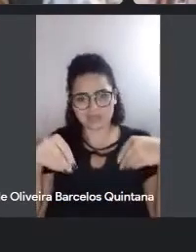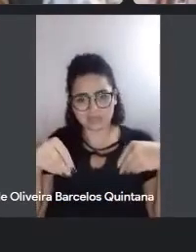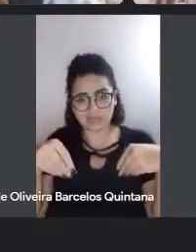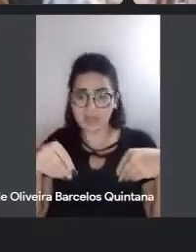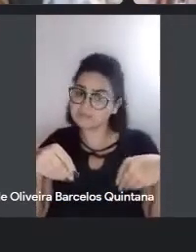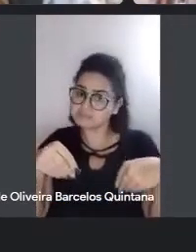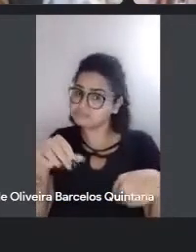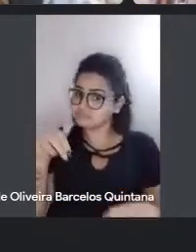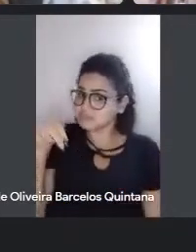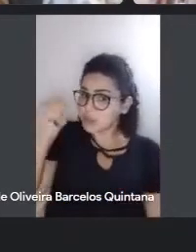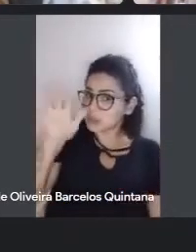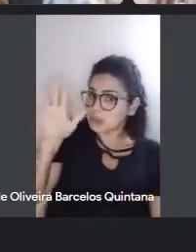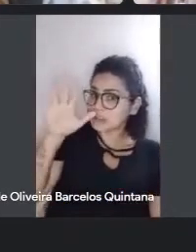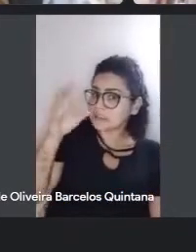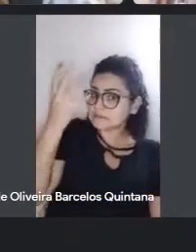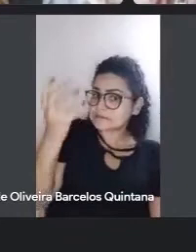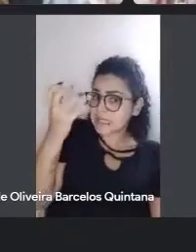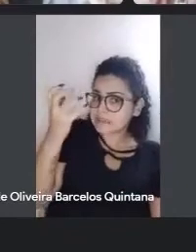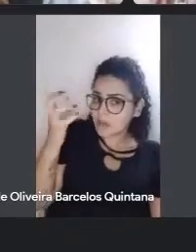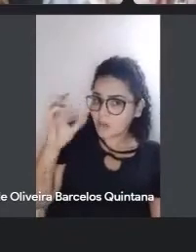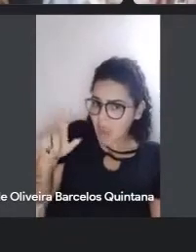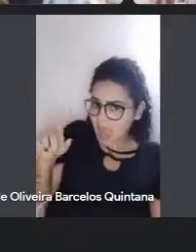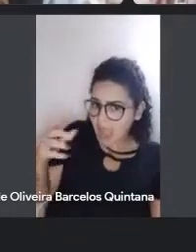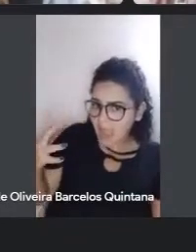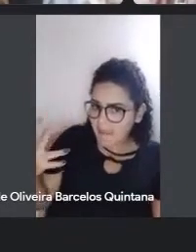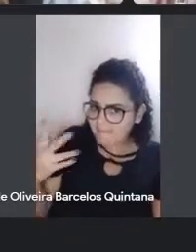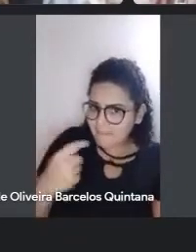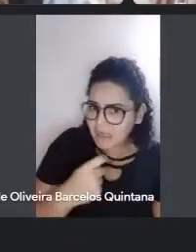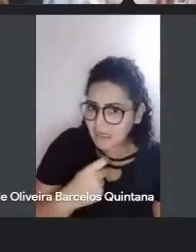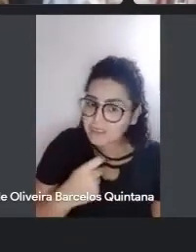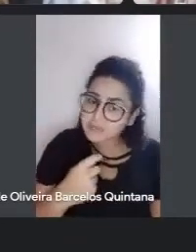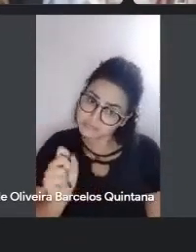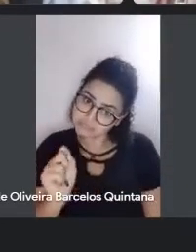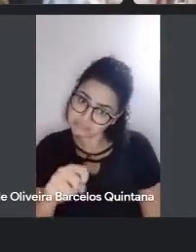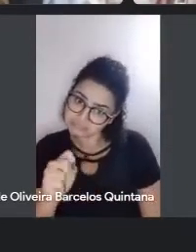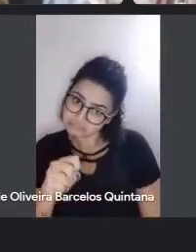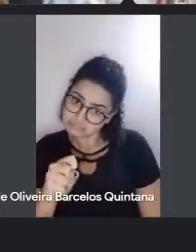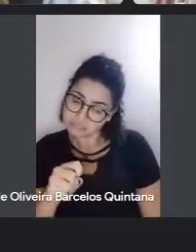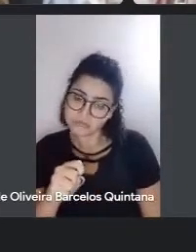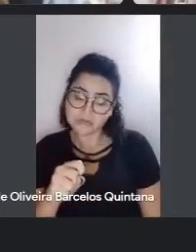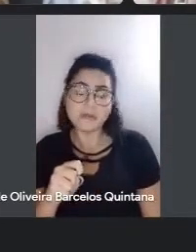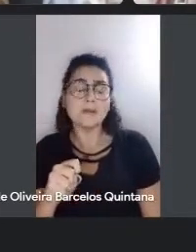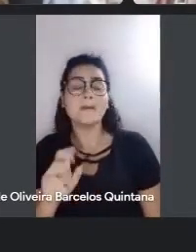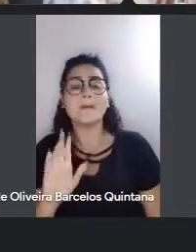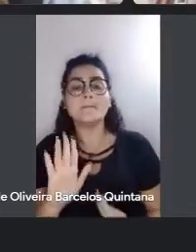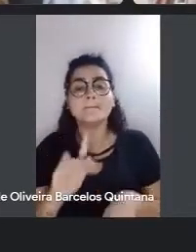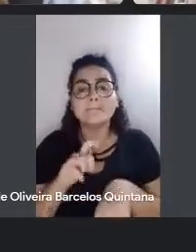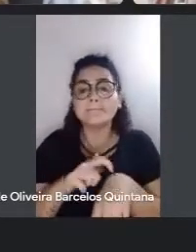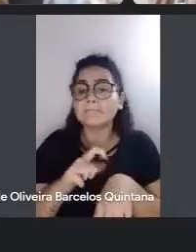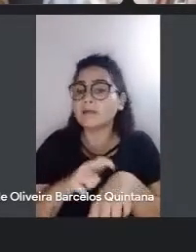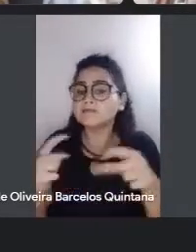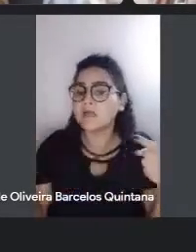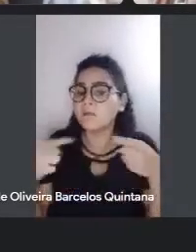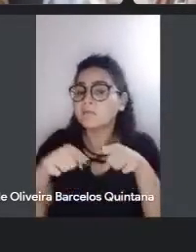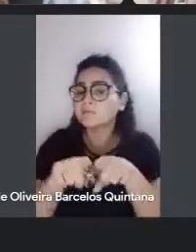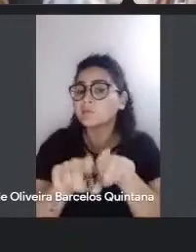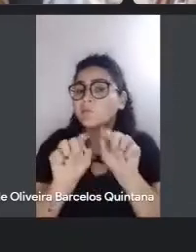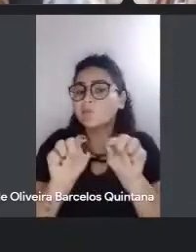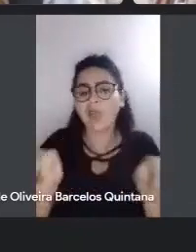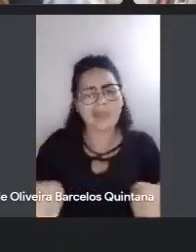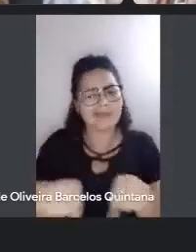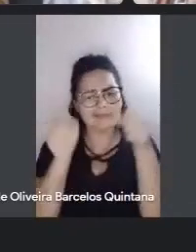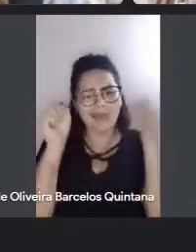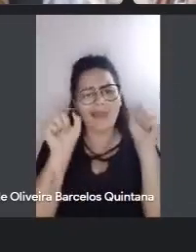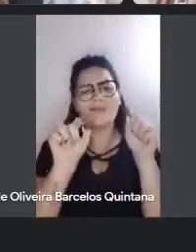talvez sim, uma ideia romântica com relação à terra, mas, ao mesmo tempo, eu acho que quer quebrar essa ideia